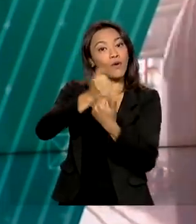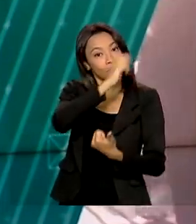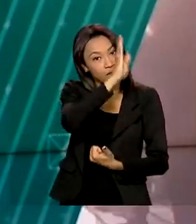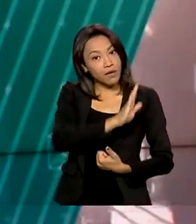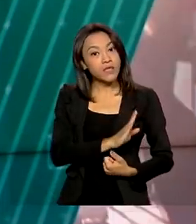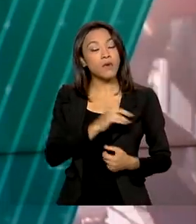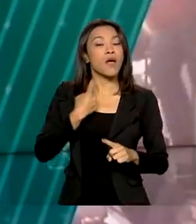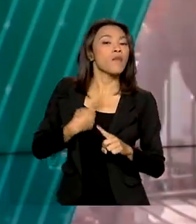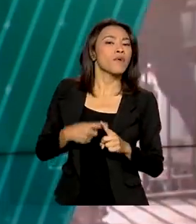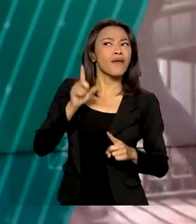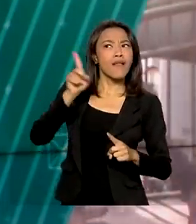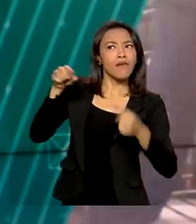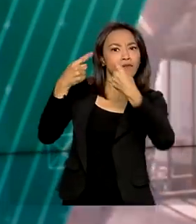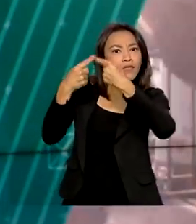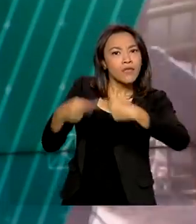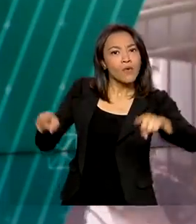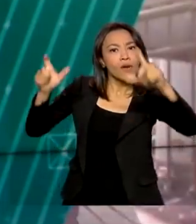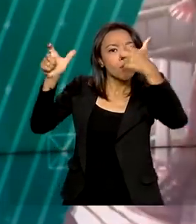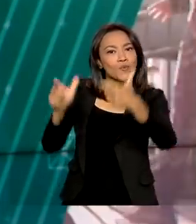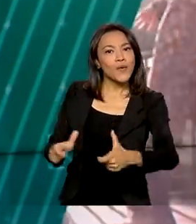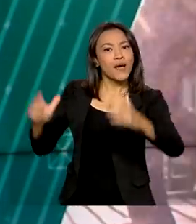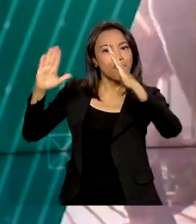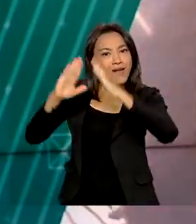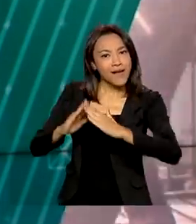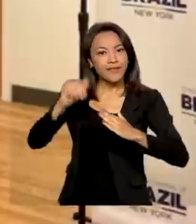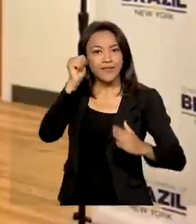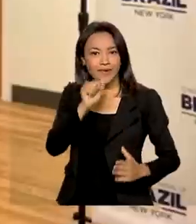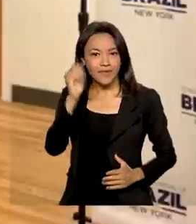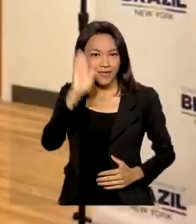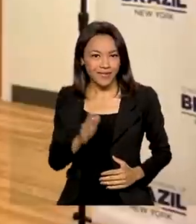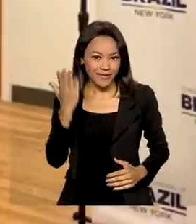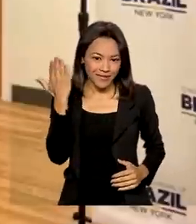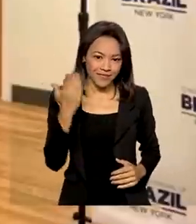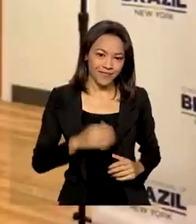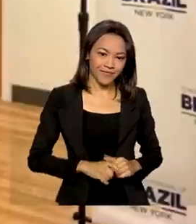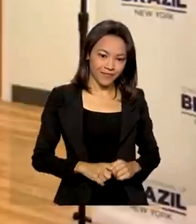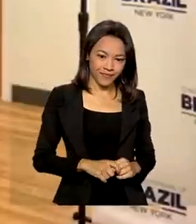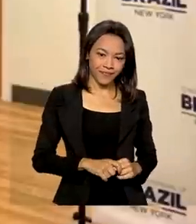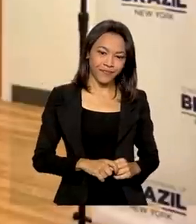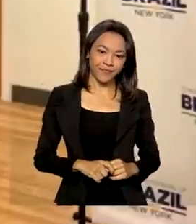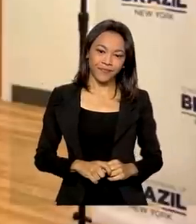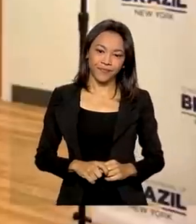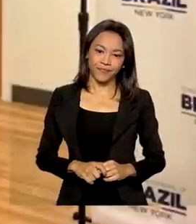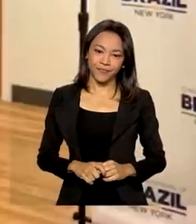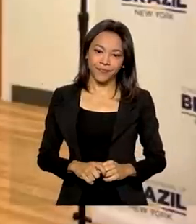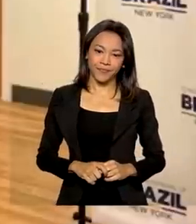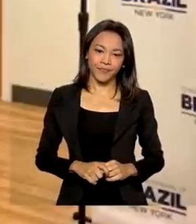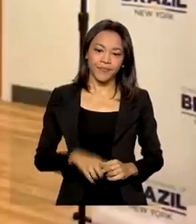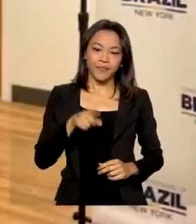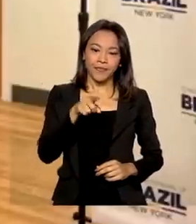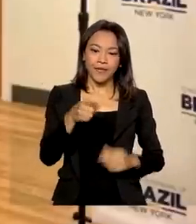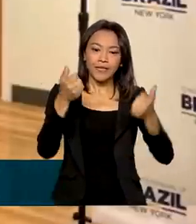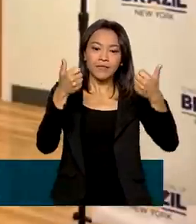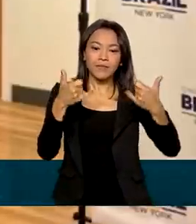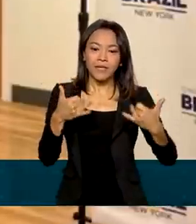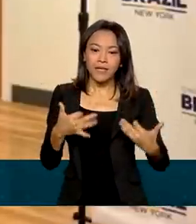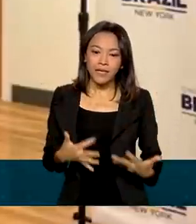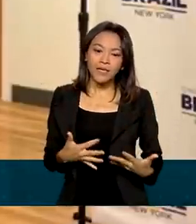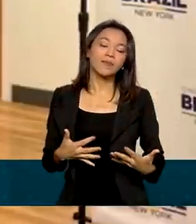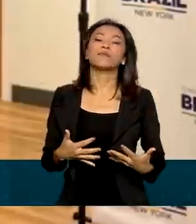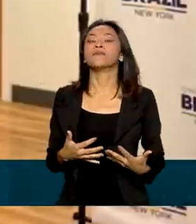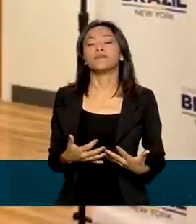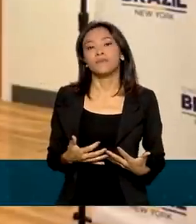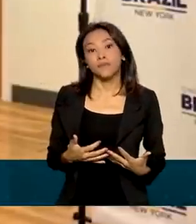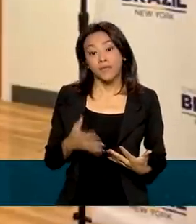Brasil é que foi inaugurado o Espaço da Mulher Brasileira. Nós já temos esse espaço, semelhante a esse, um em